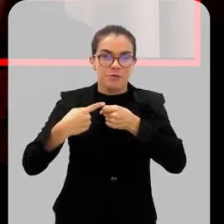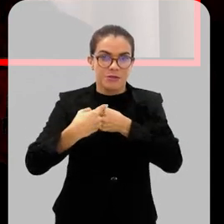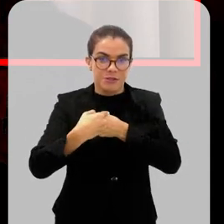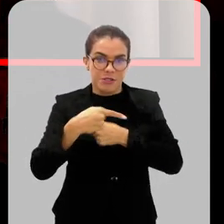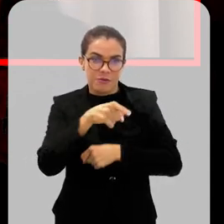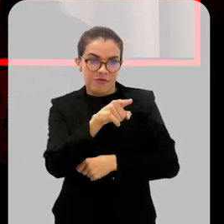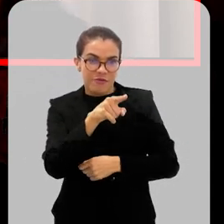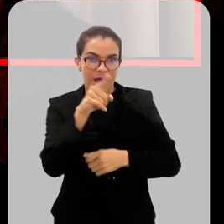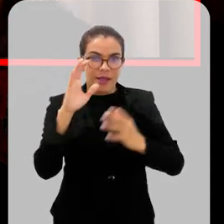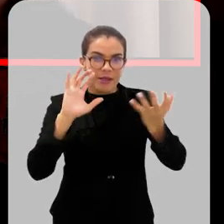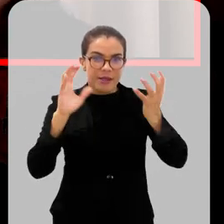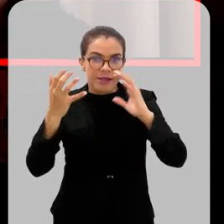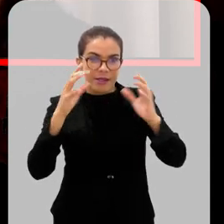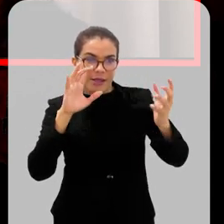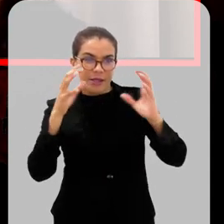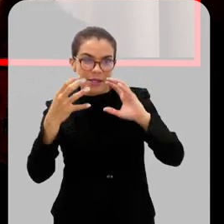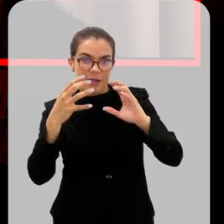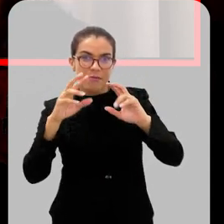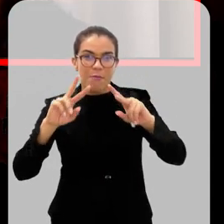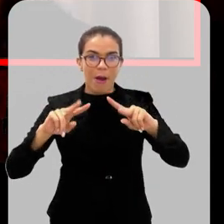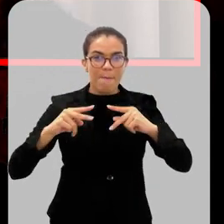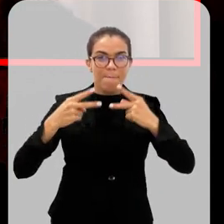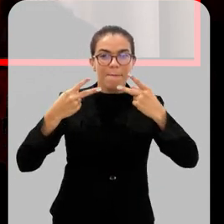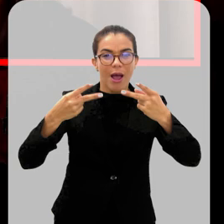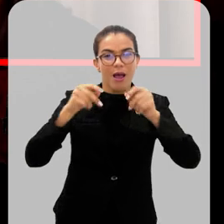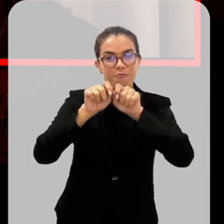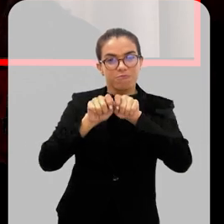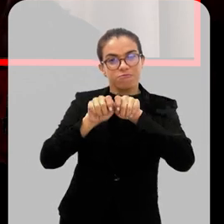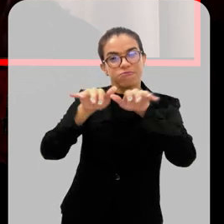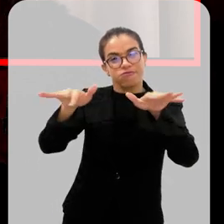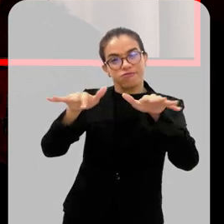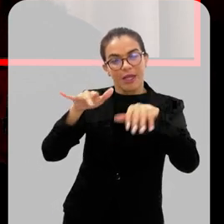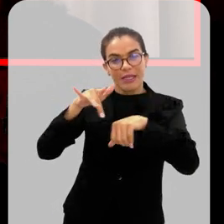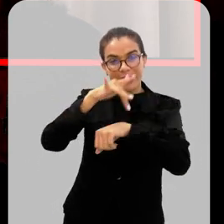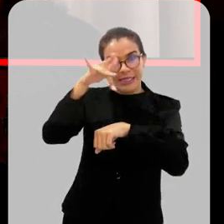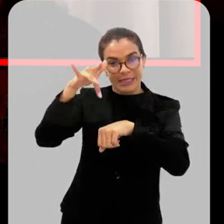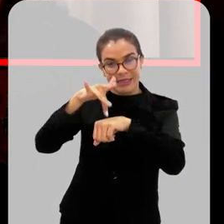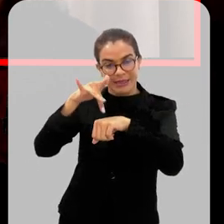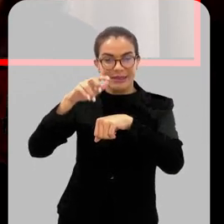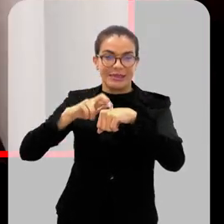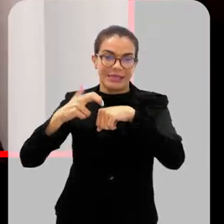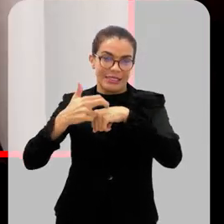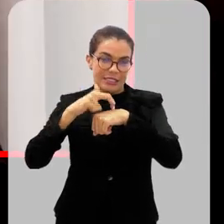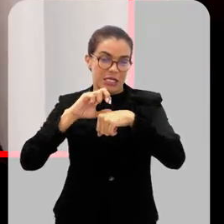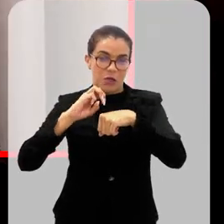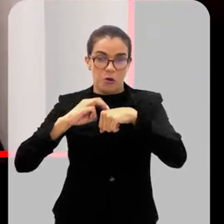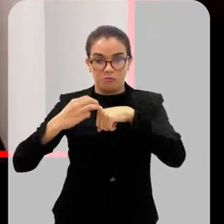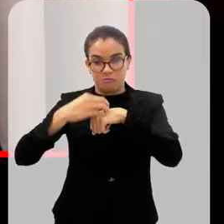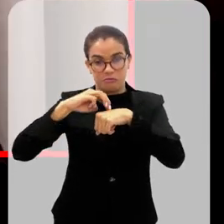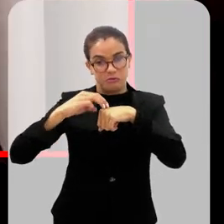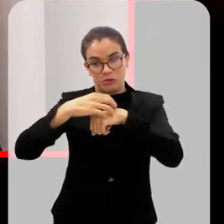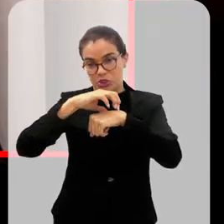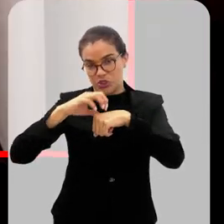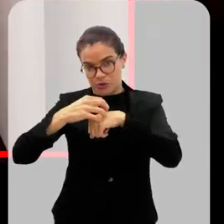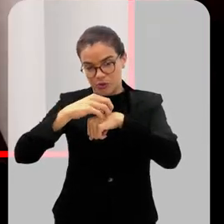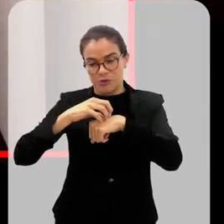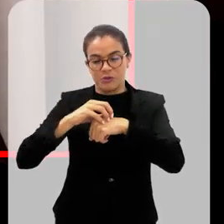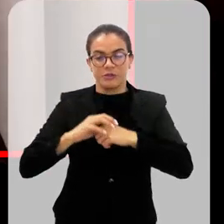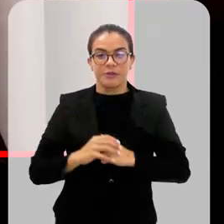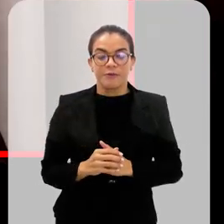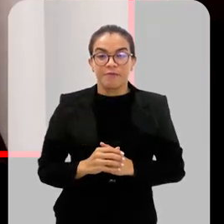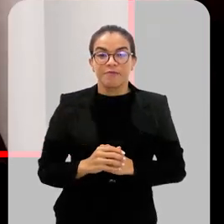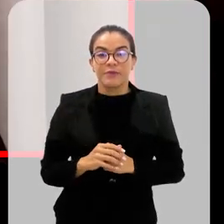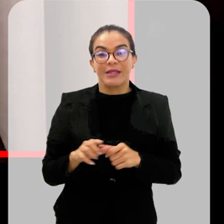favorável ou não para a ocorrência do, da dengue, né, ou da zika ou da chikungunya, da doença.